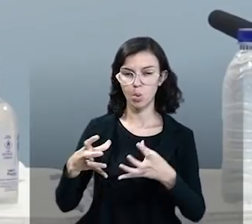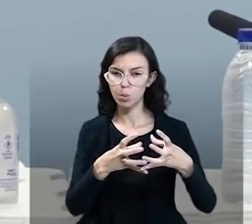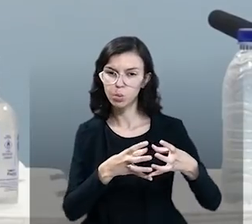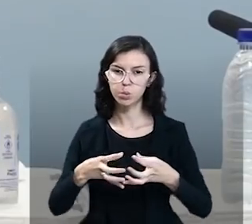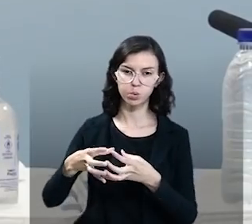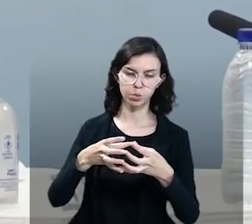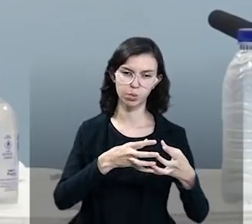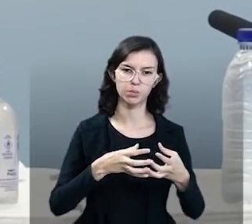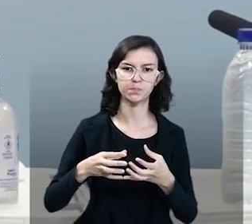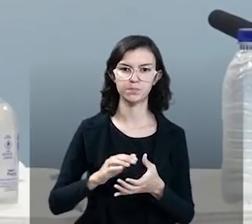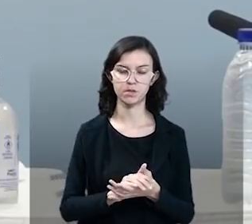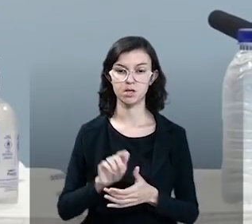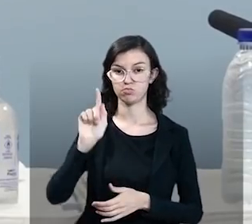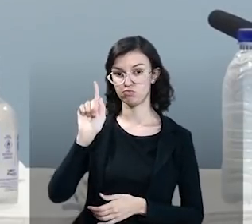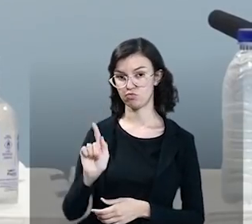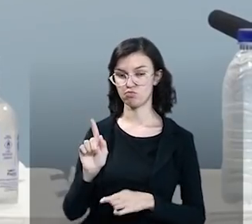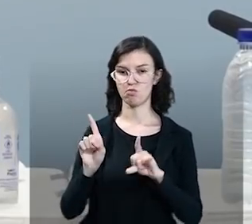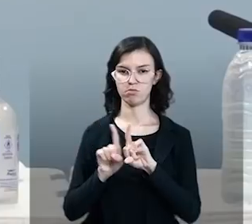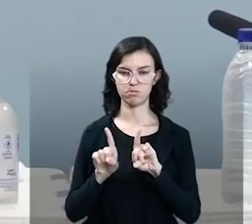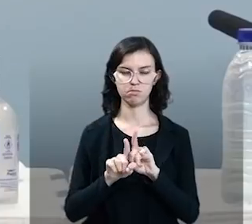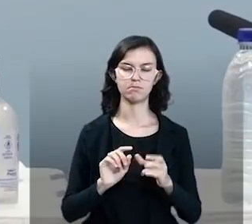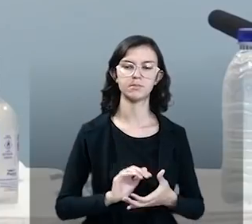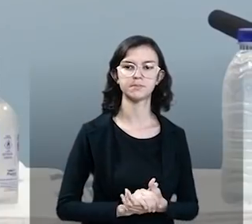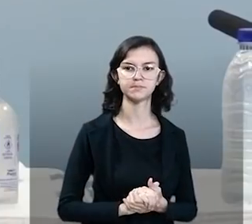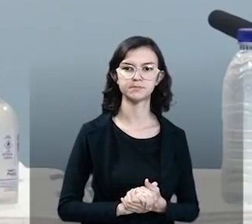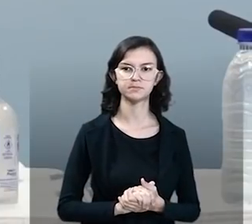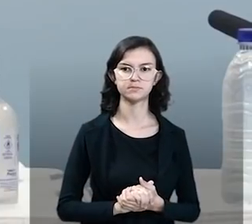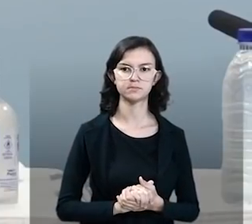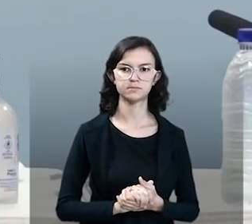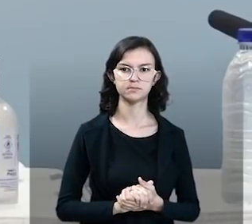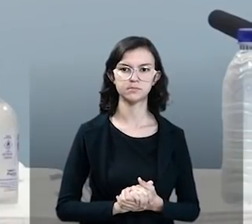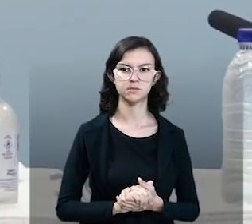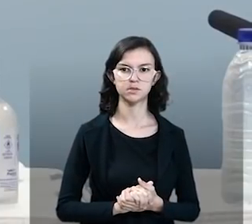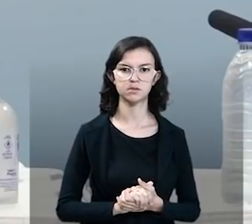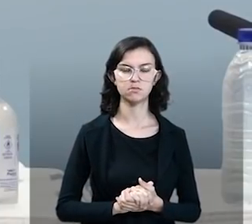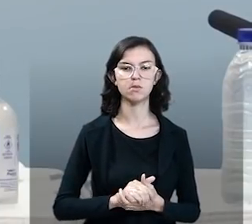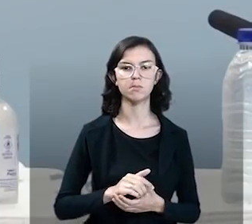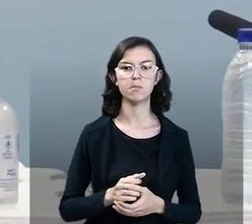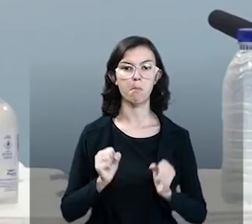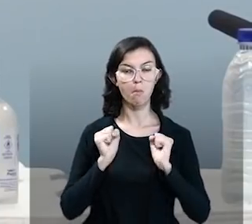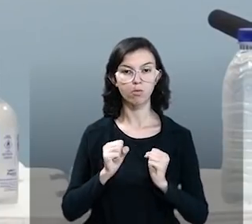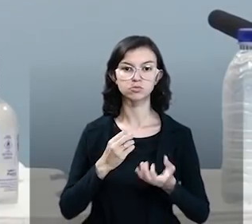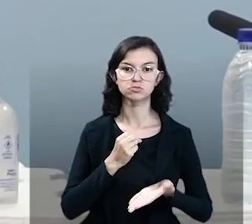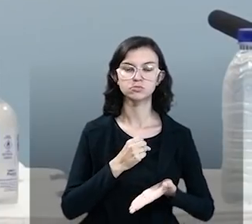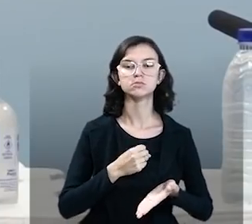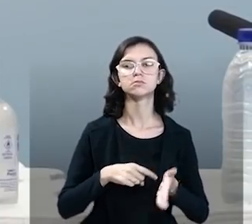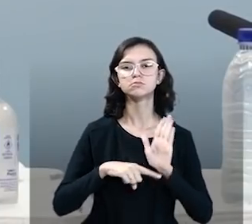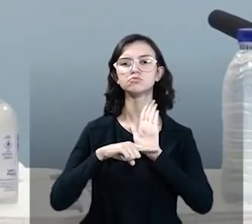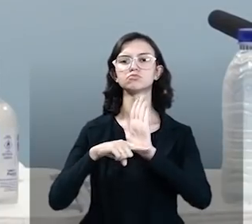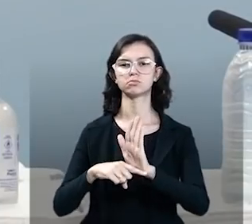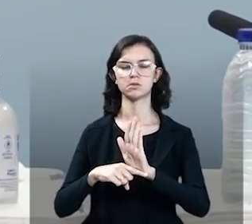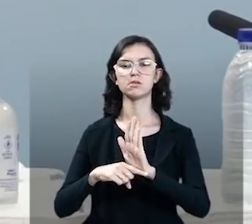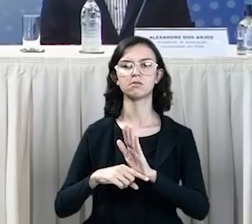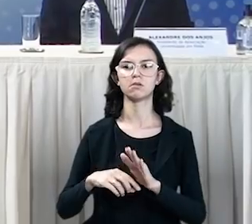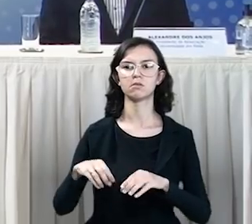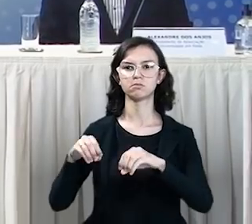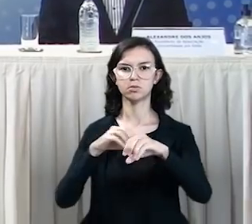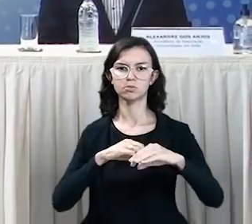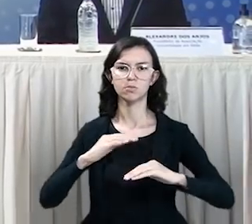equipes e gestores, que, com certeza, contribuirão para a evolução da educação brasileira.